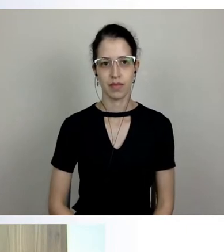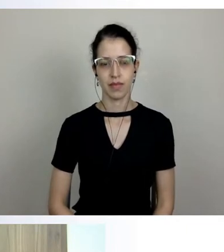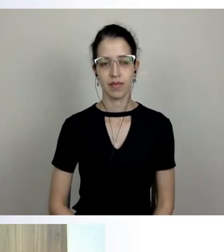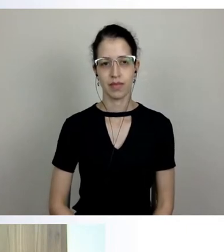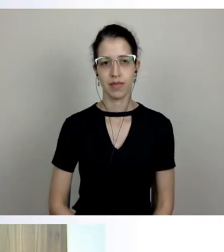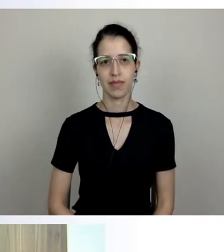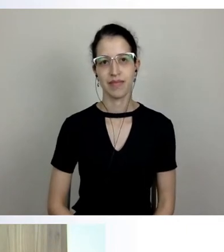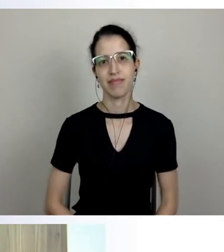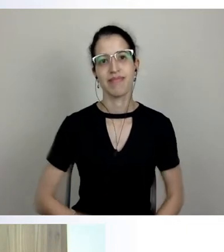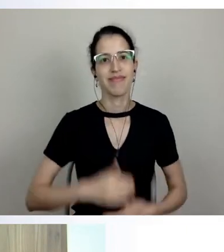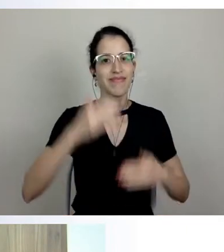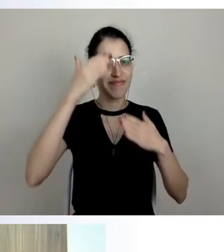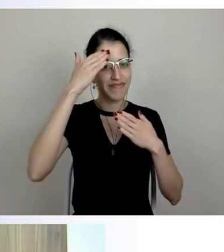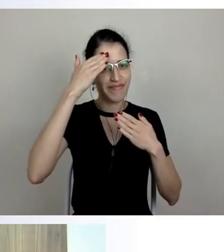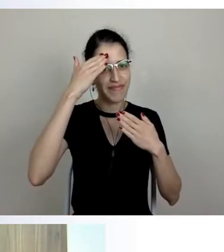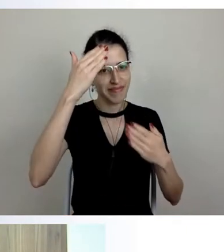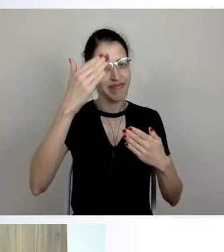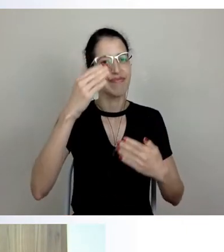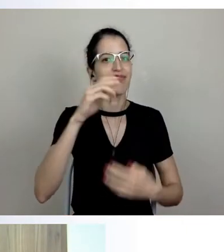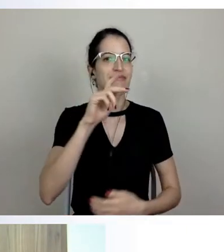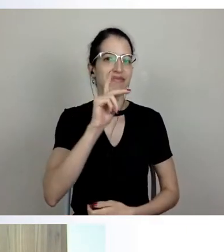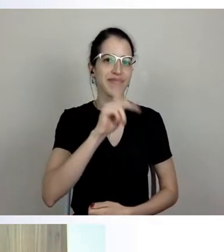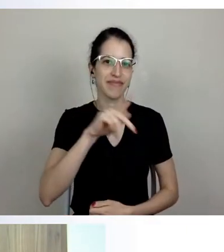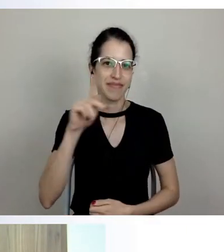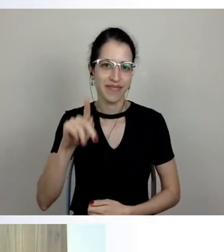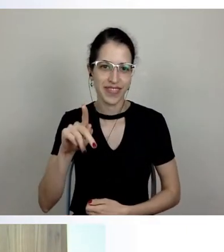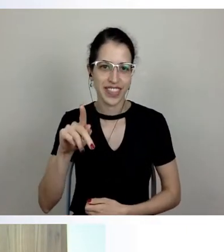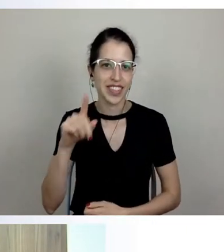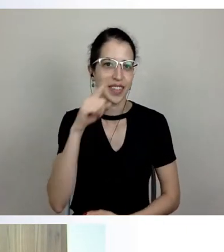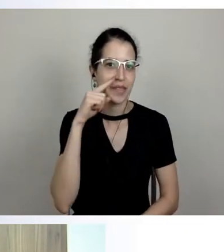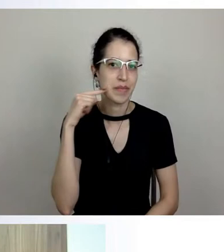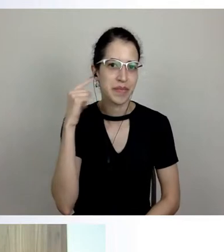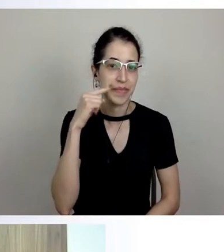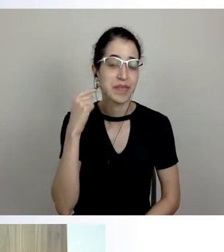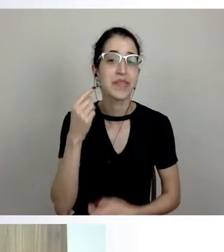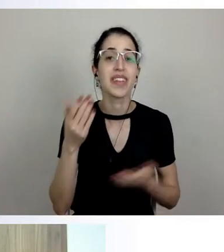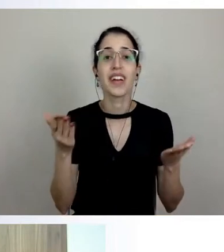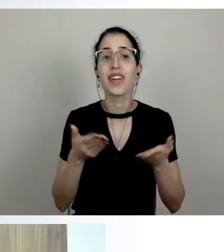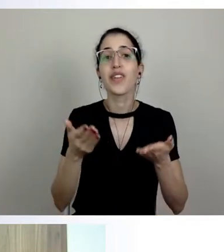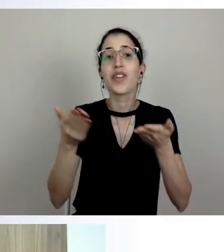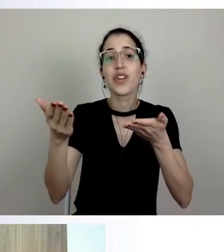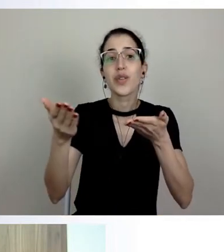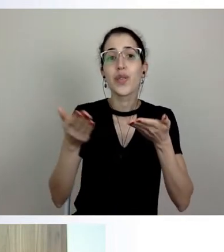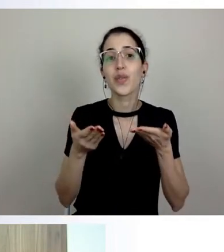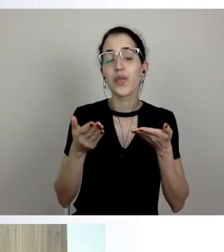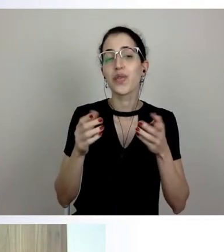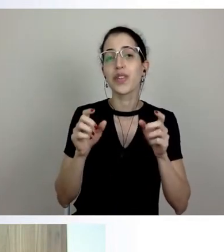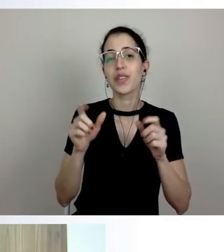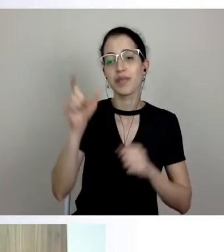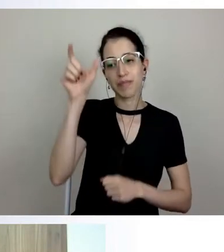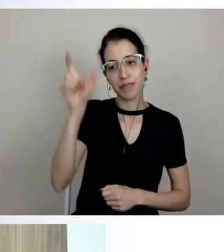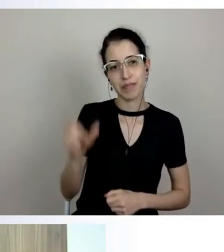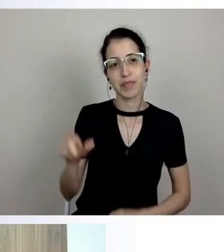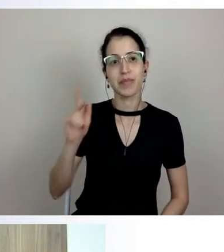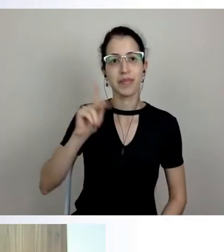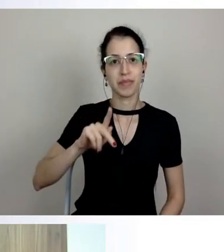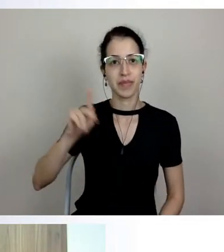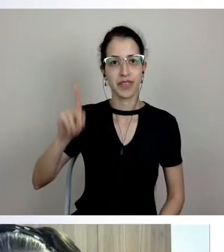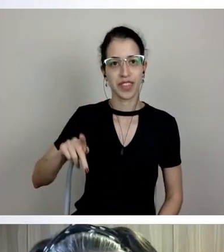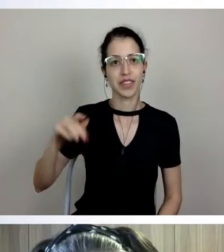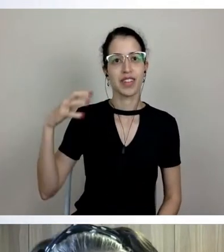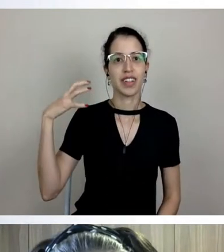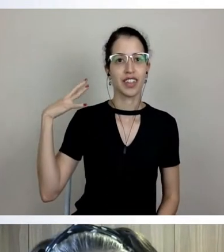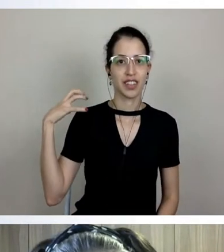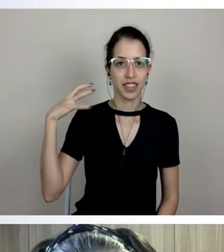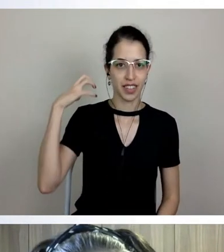Muito obrigada, professor Bernardino, quero convidar agora, então, também a professora Jesus, aqui a tela